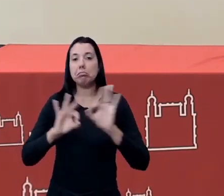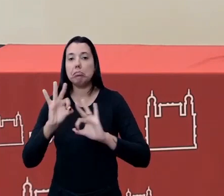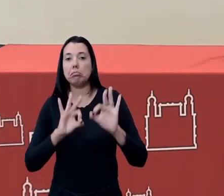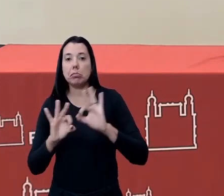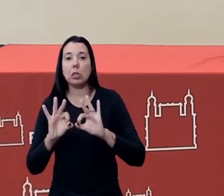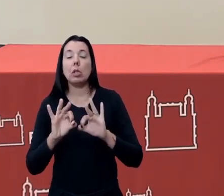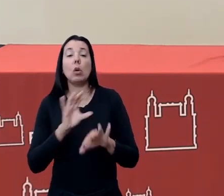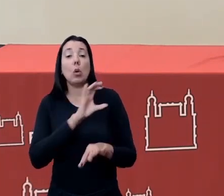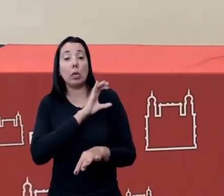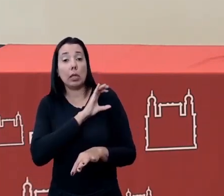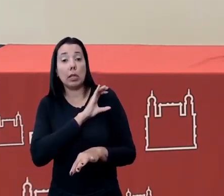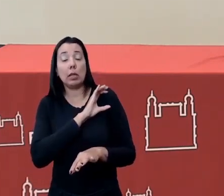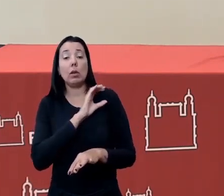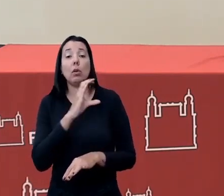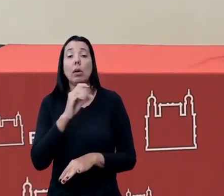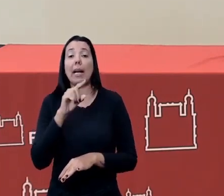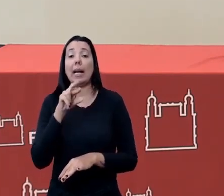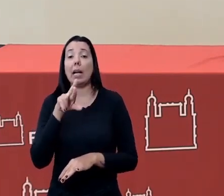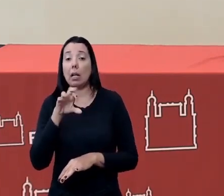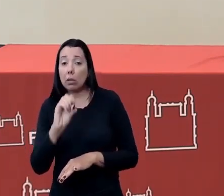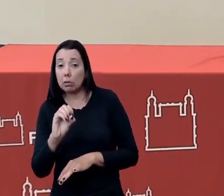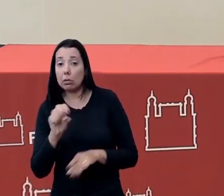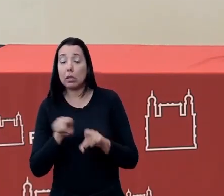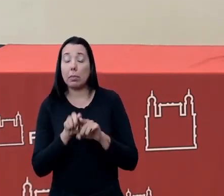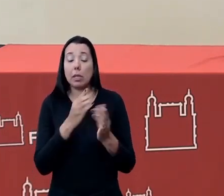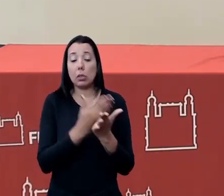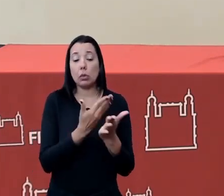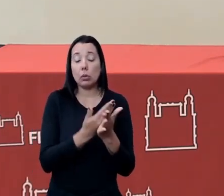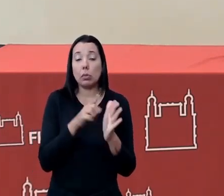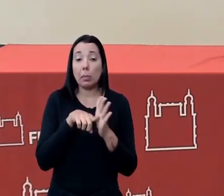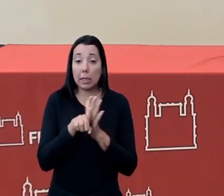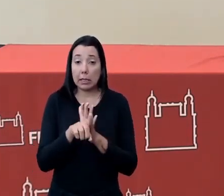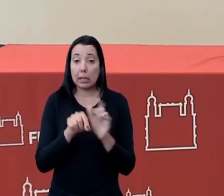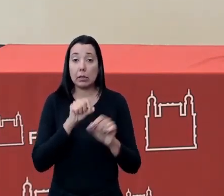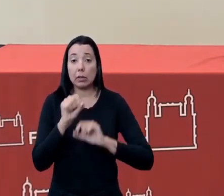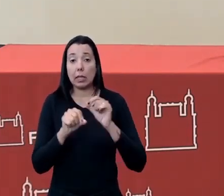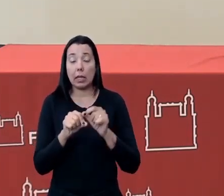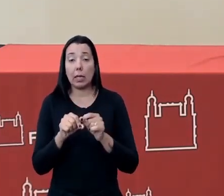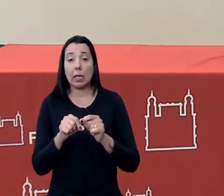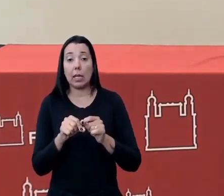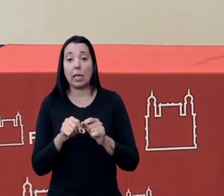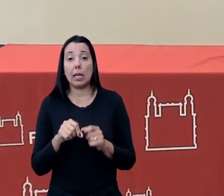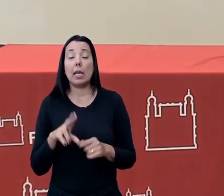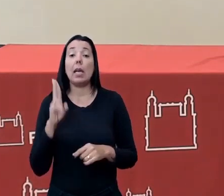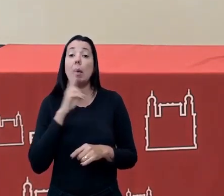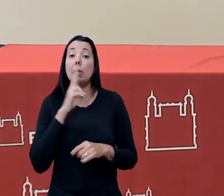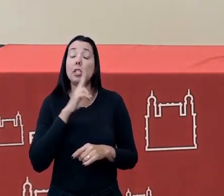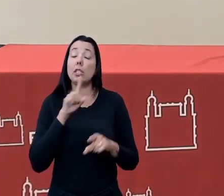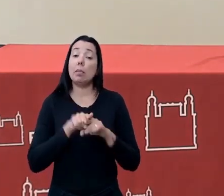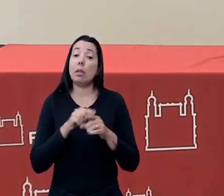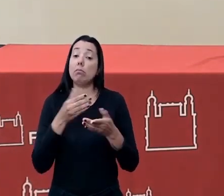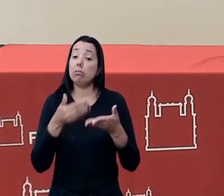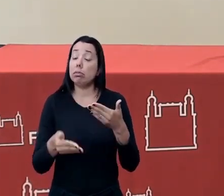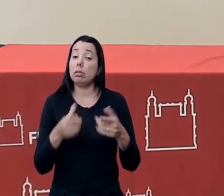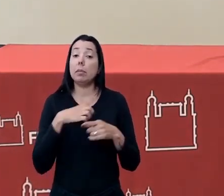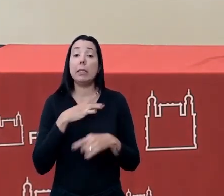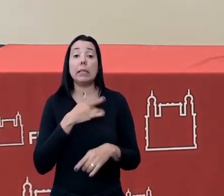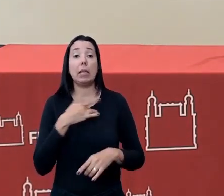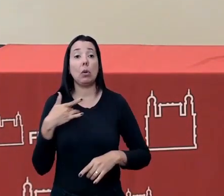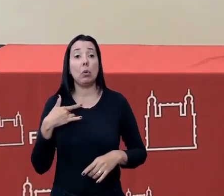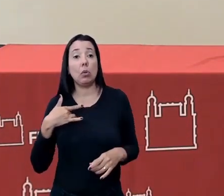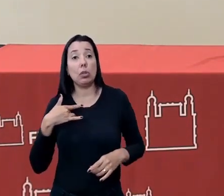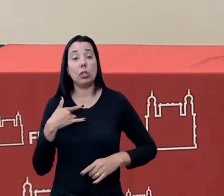Machado é o coordenador do Centro de Estudos e Pesquisas em Emergências e Desastres em Saúde